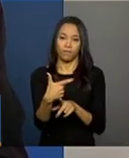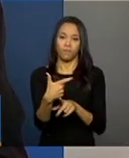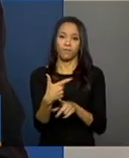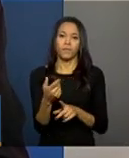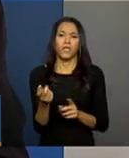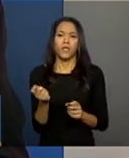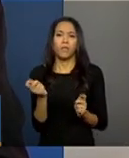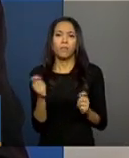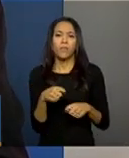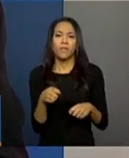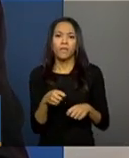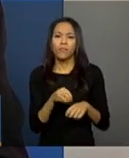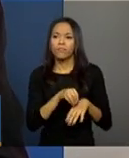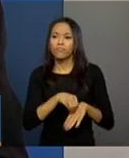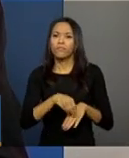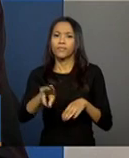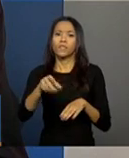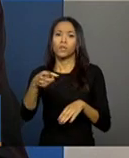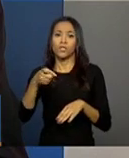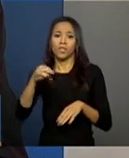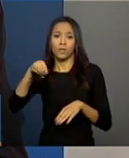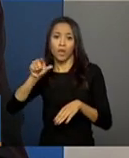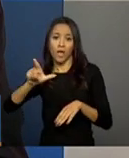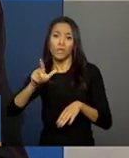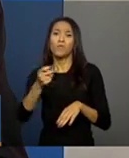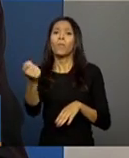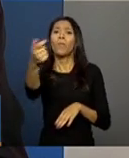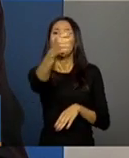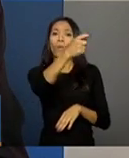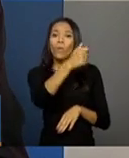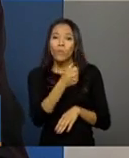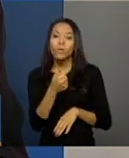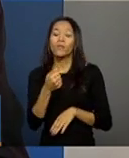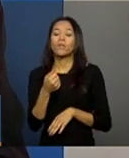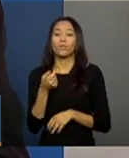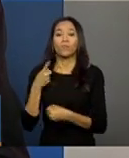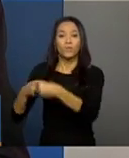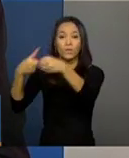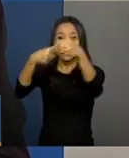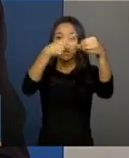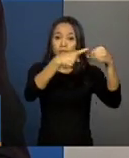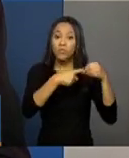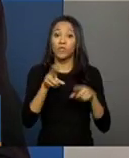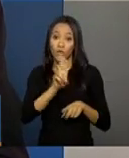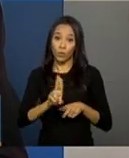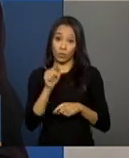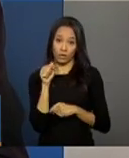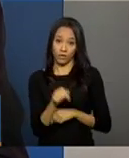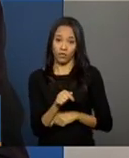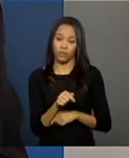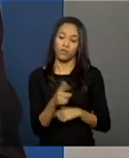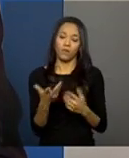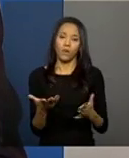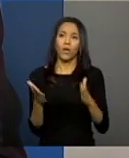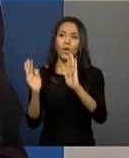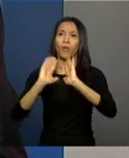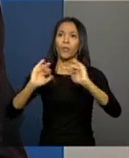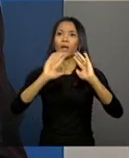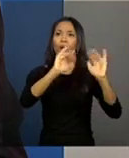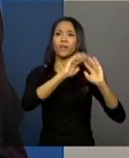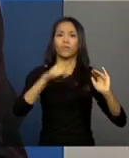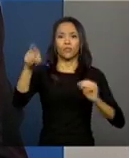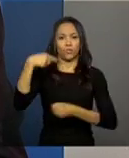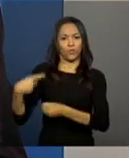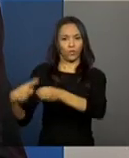poder exportar e importar arquivos XML, são poucos municípios que ainda utilizam. Então, eu conclamo os municípios no RMA,